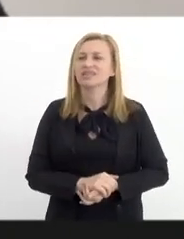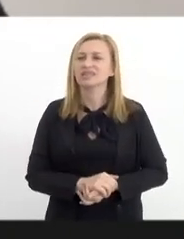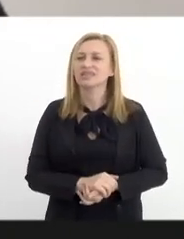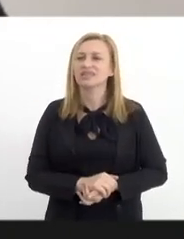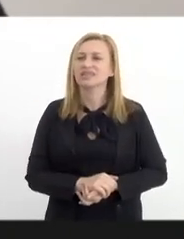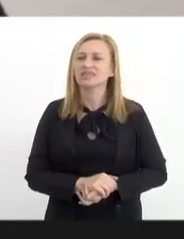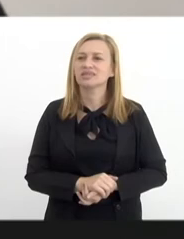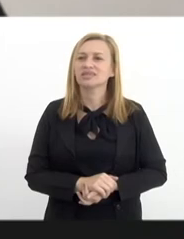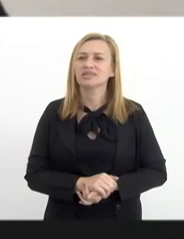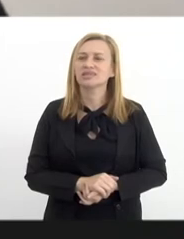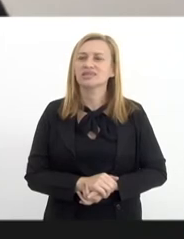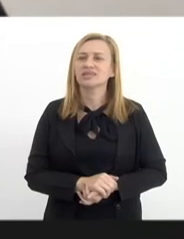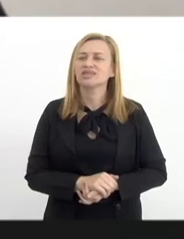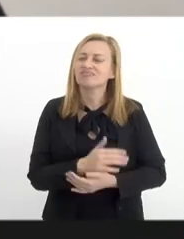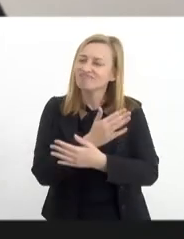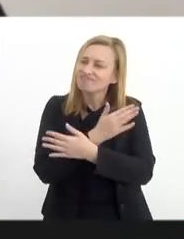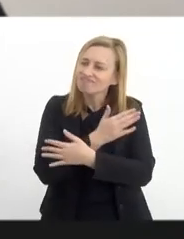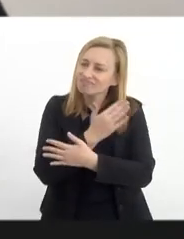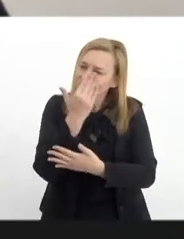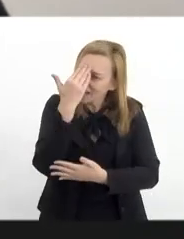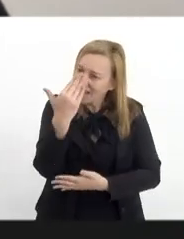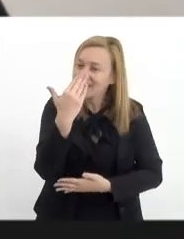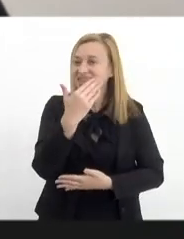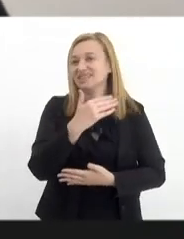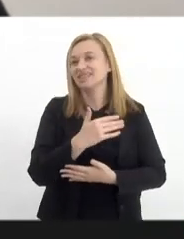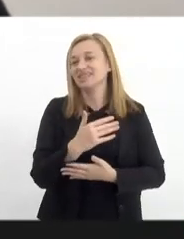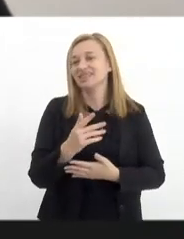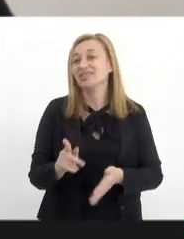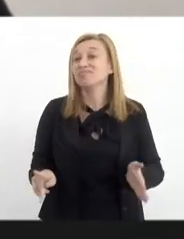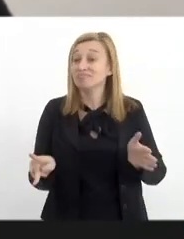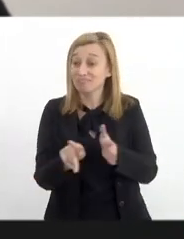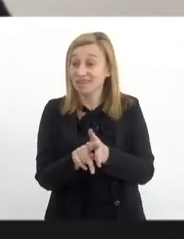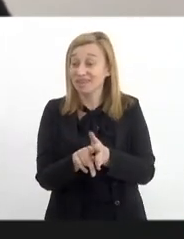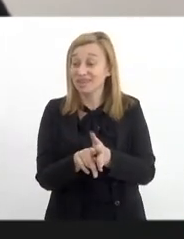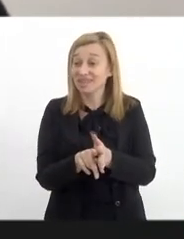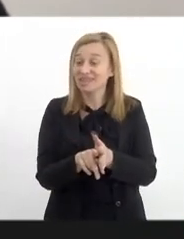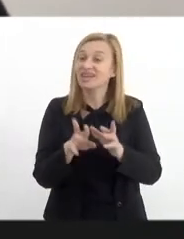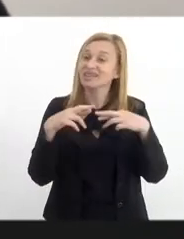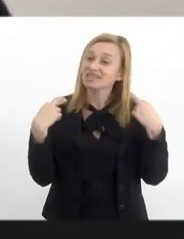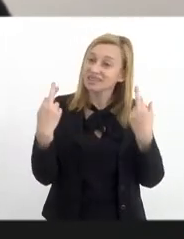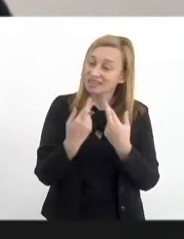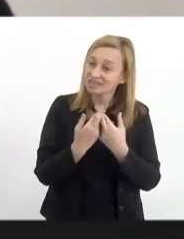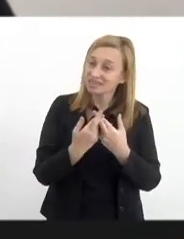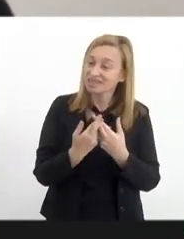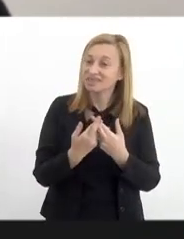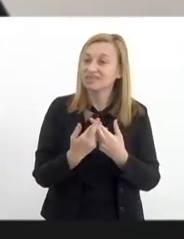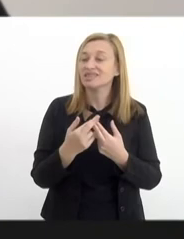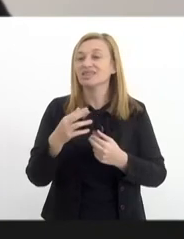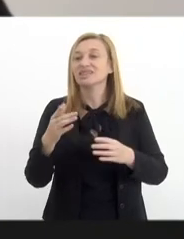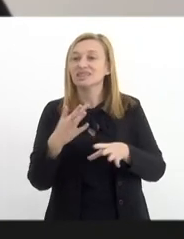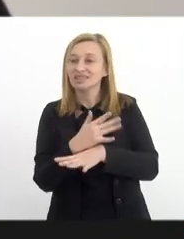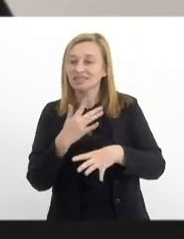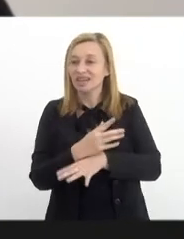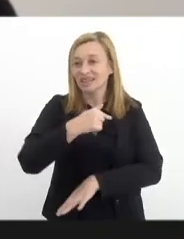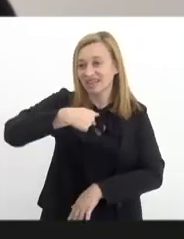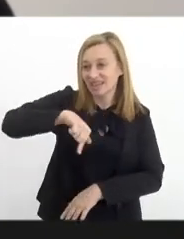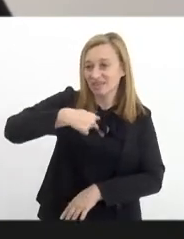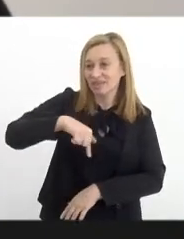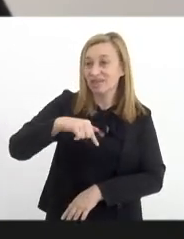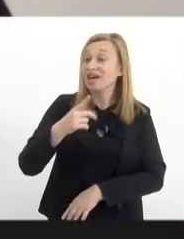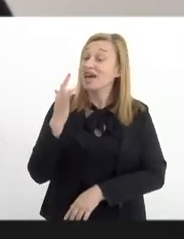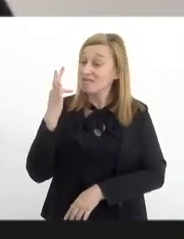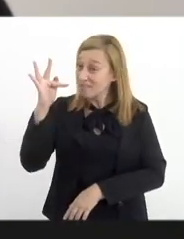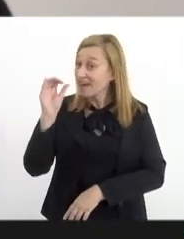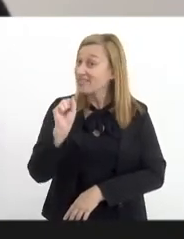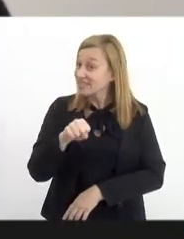o meu agradecimento em fazer parte desta audiência a cidade de Queimados e em breve estarei